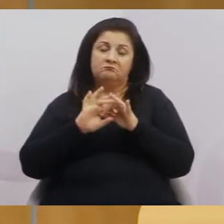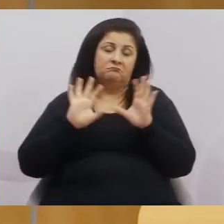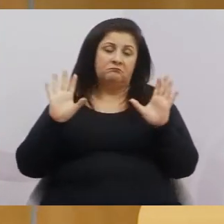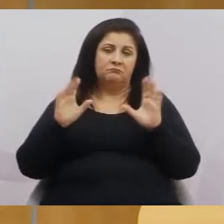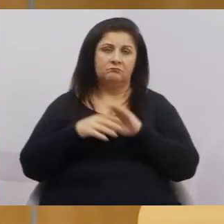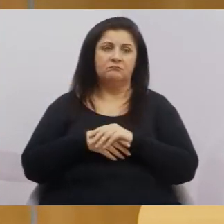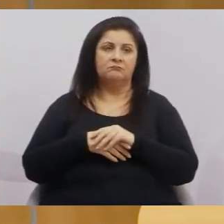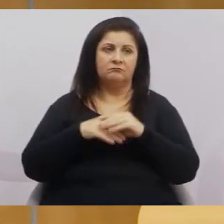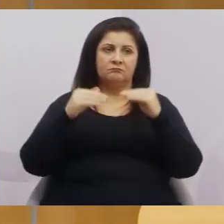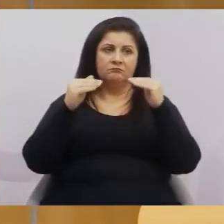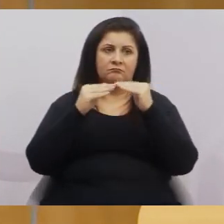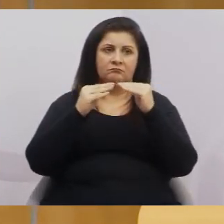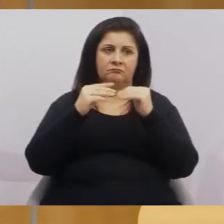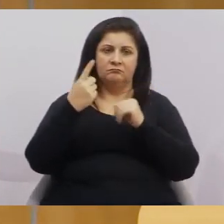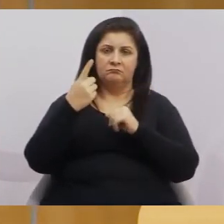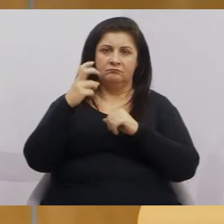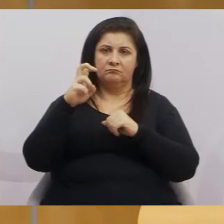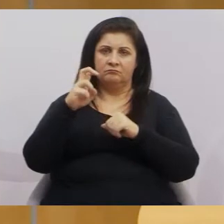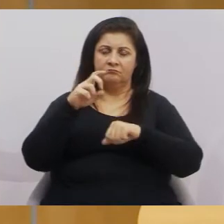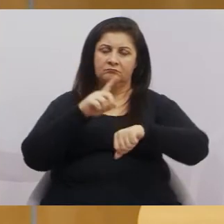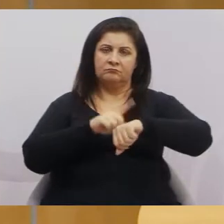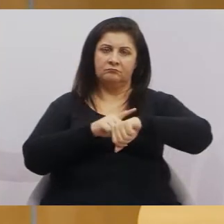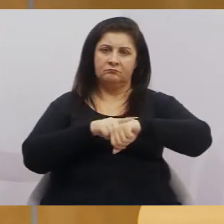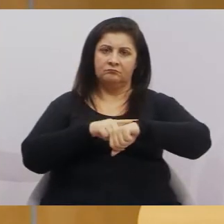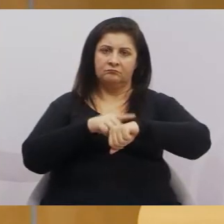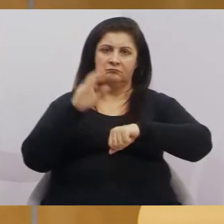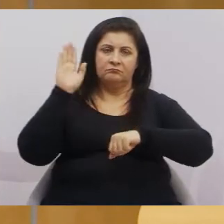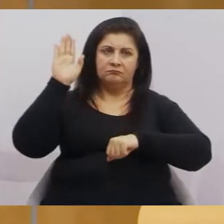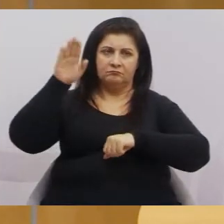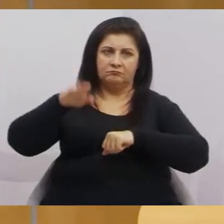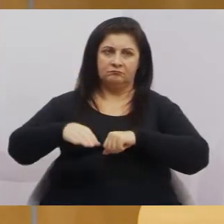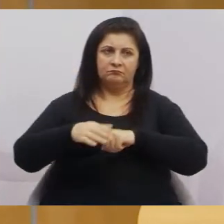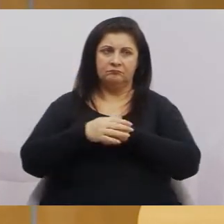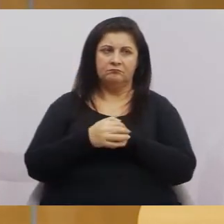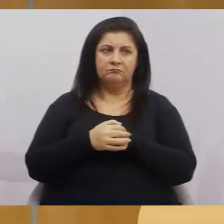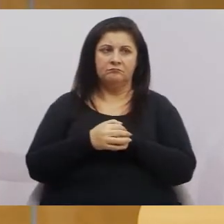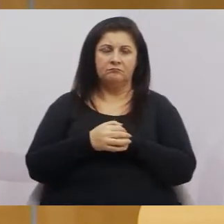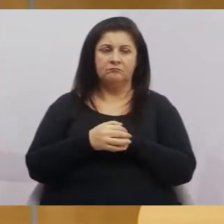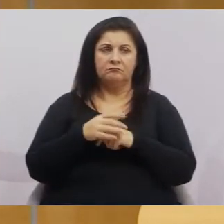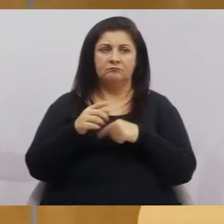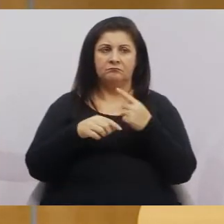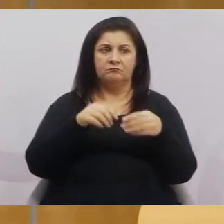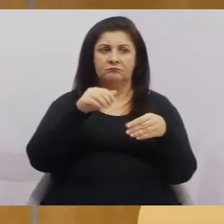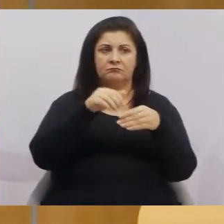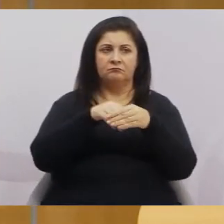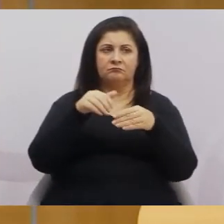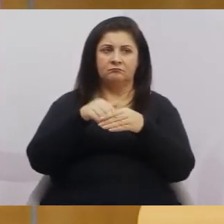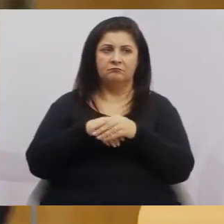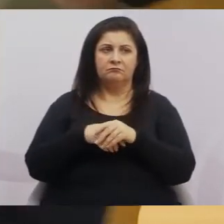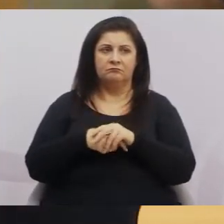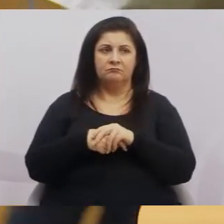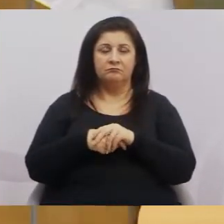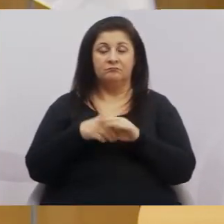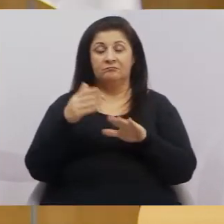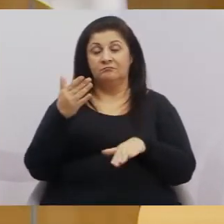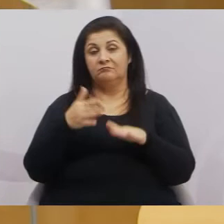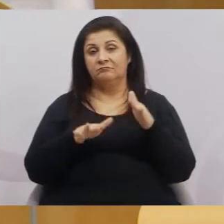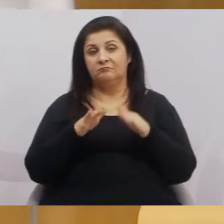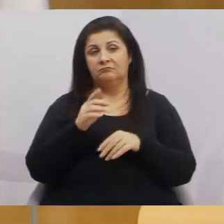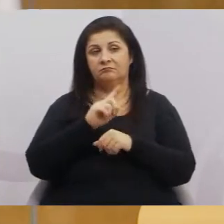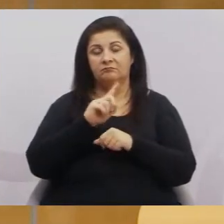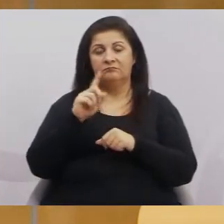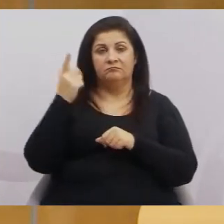Então, eu sou favorável às quinze horas, já assinei, acho que a gente vai colocar em votação aqui, talvez a gente não consiga